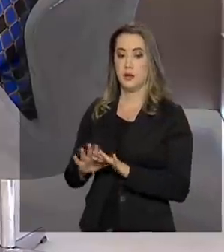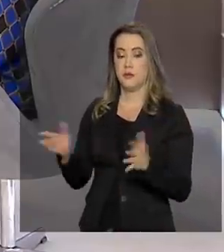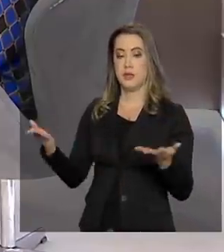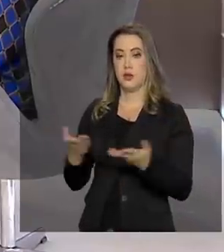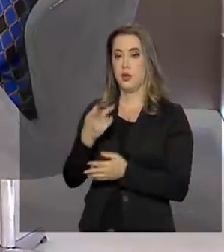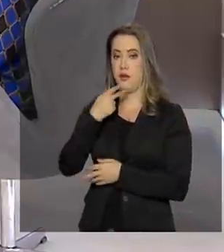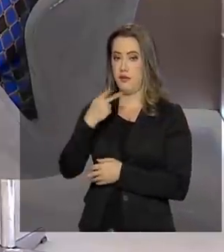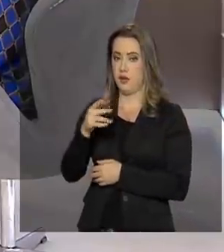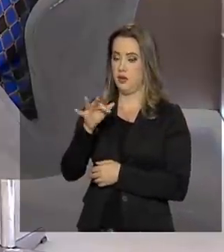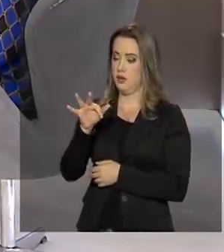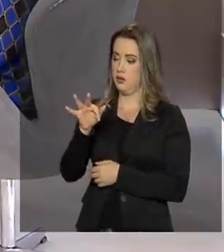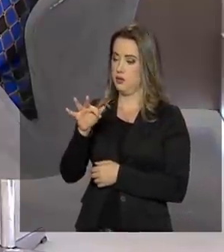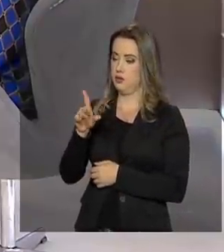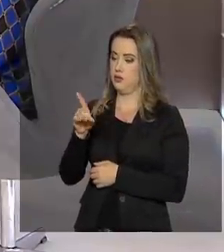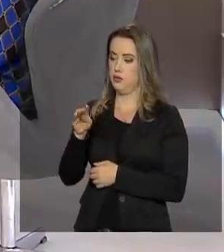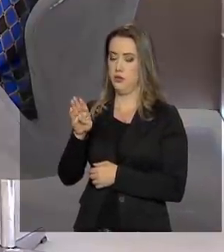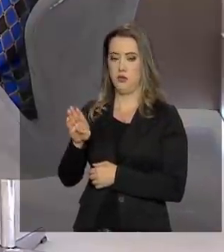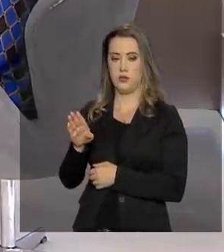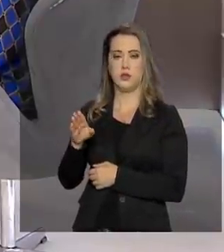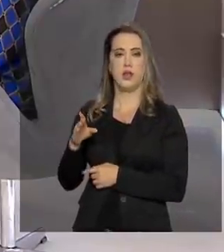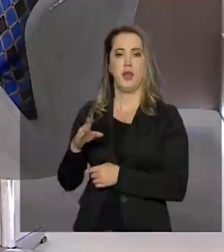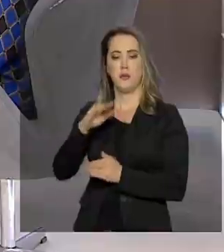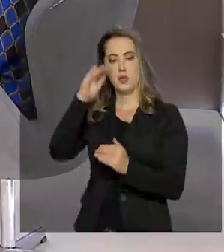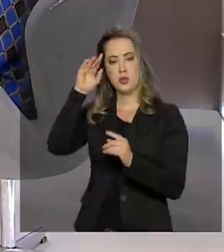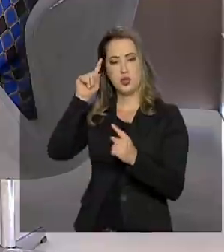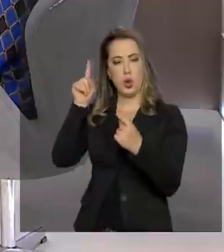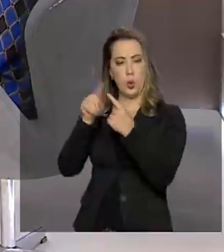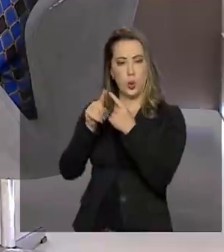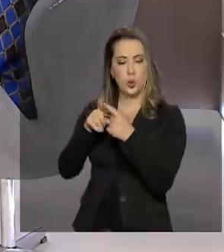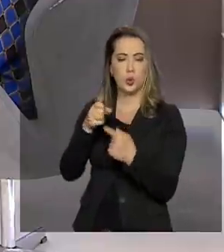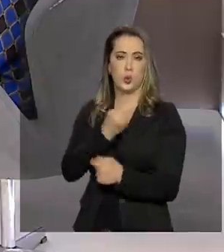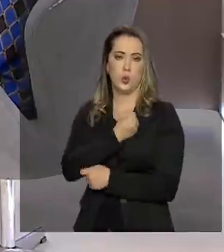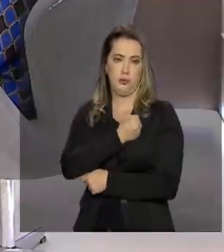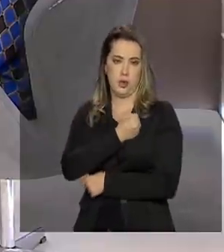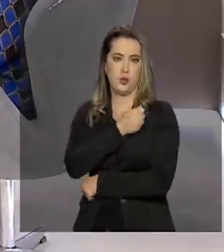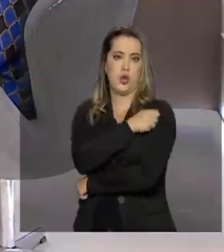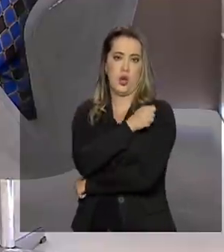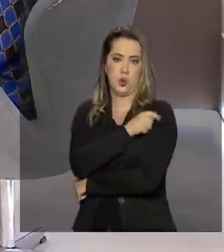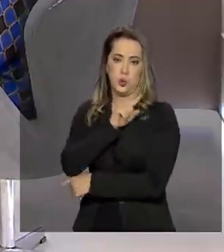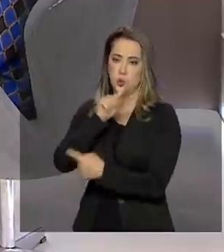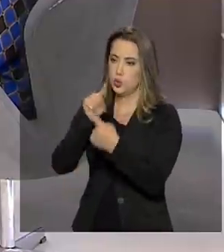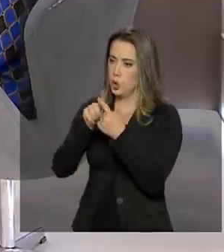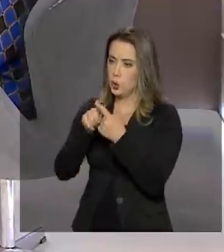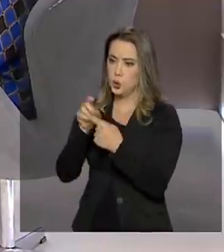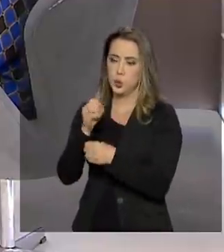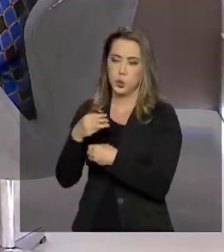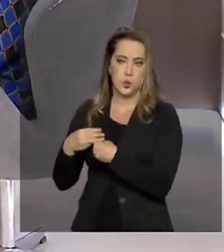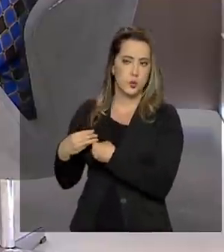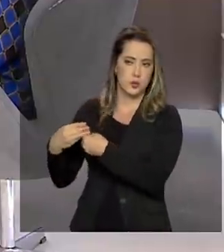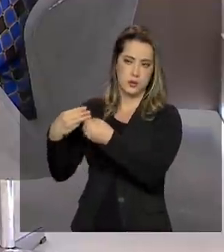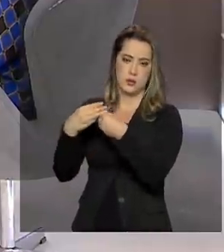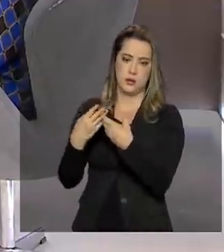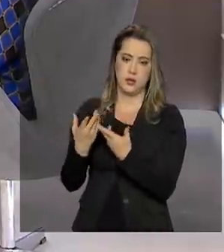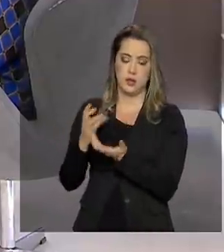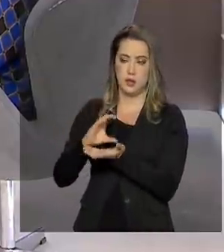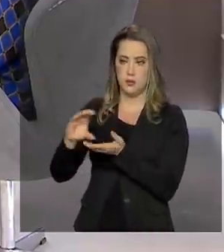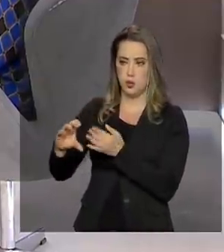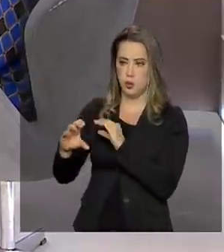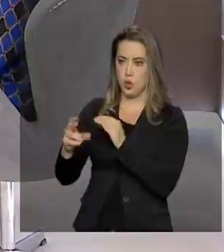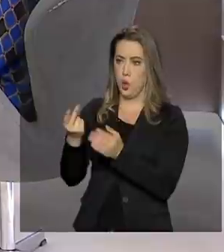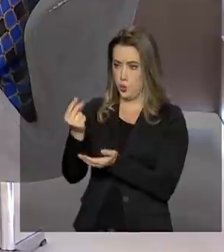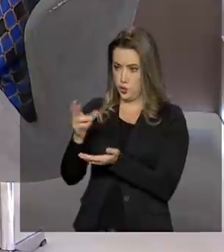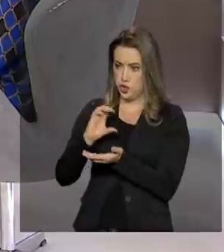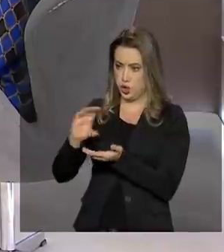Fundeb ainda obedece o número de matrículas em cada estado e em cada município do país. A distribuição ainda tem